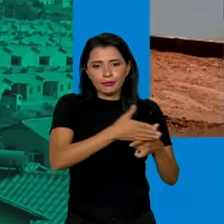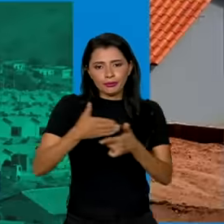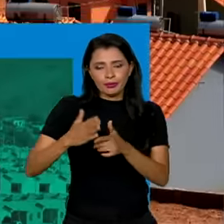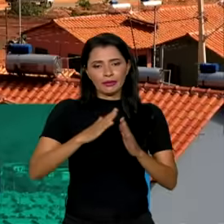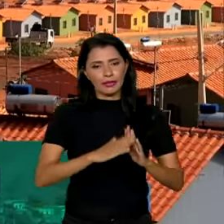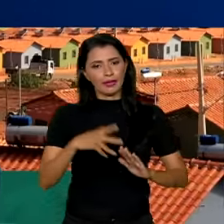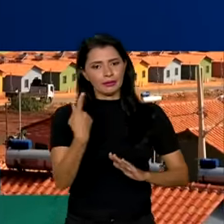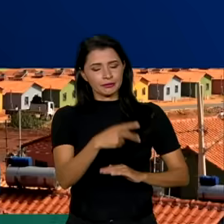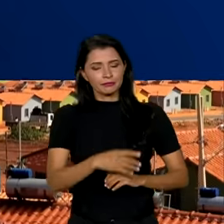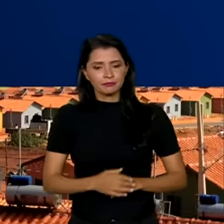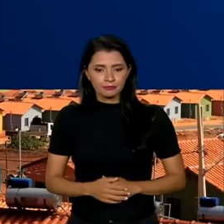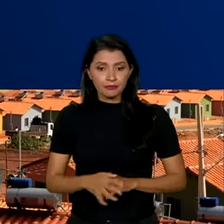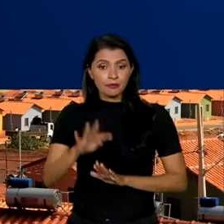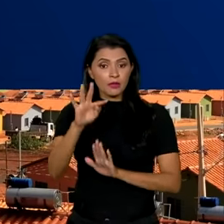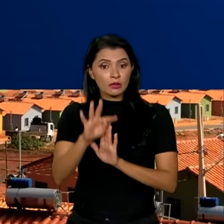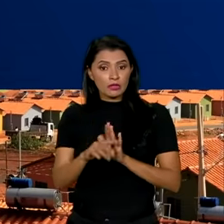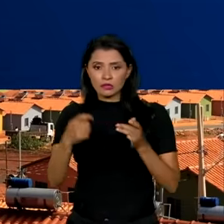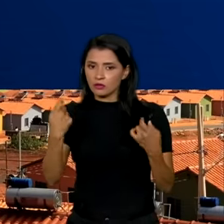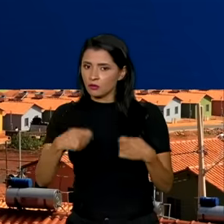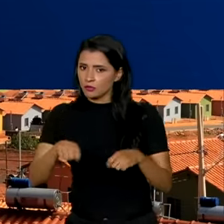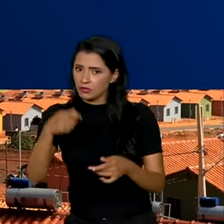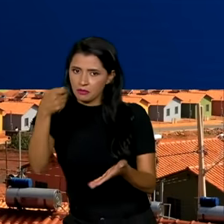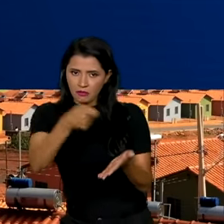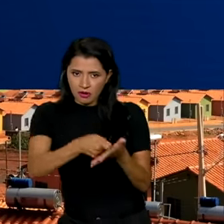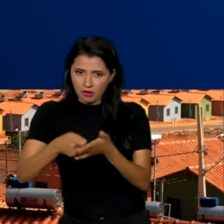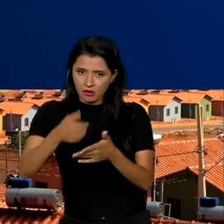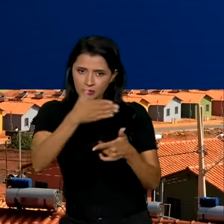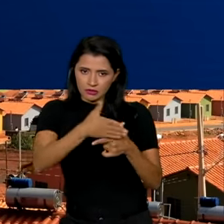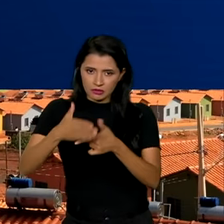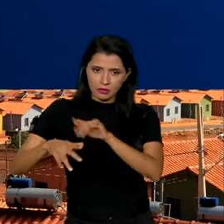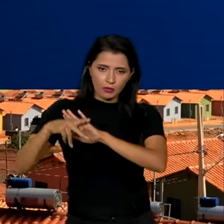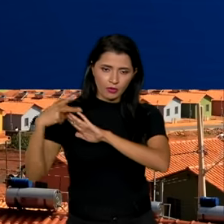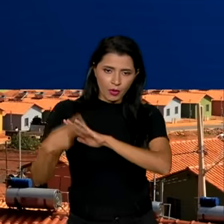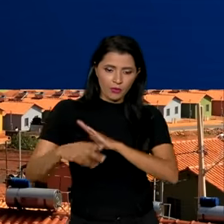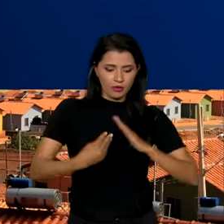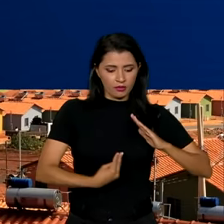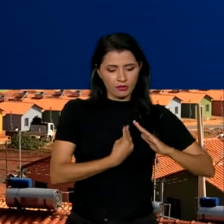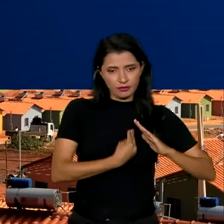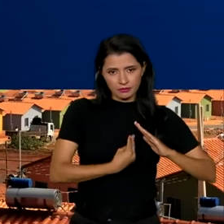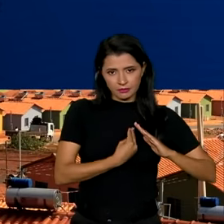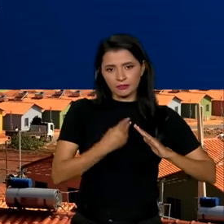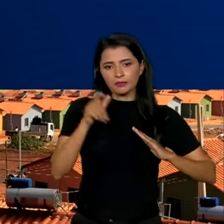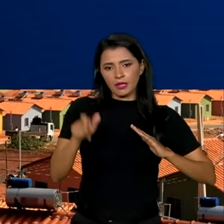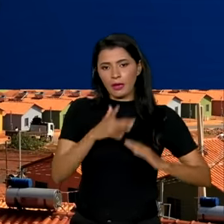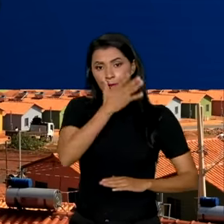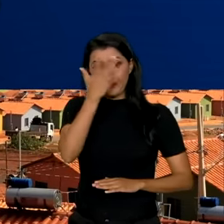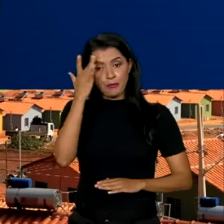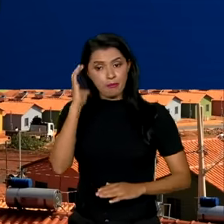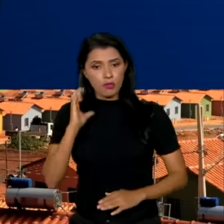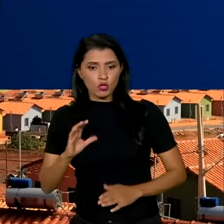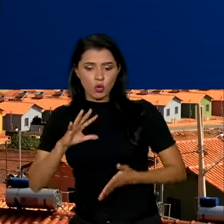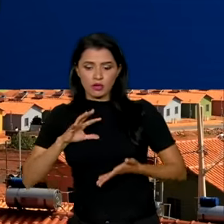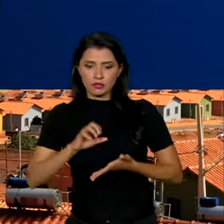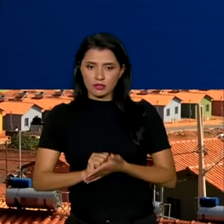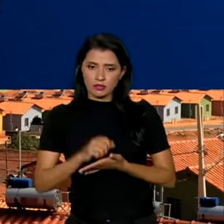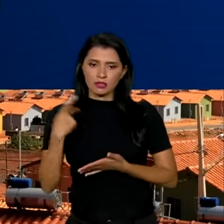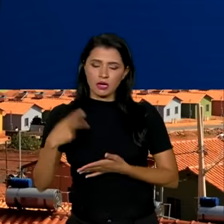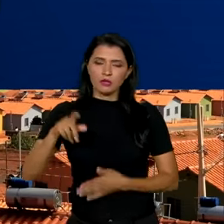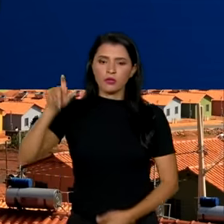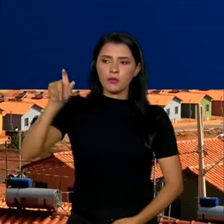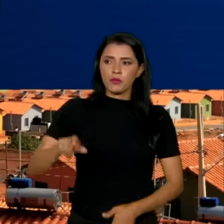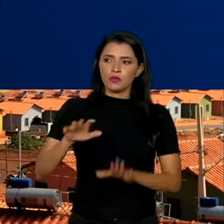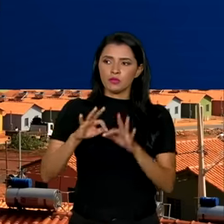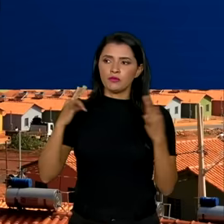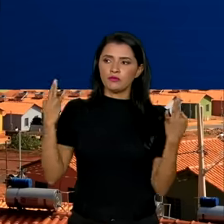De acordo com o texto, ficam isentos de pagar as prestações do programa Minha Casa Minha Vida os cidadãos cadastrados no Bolsa